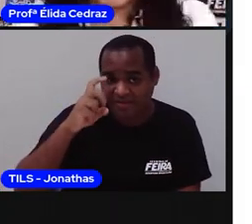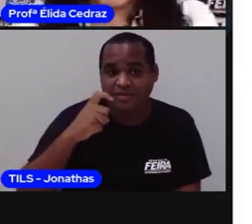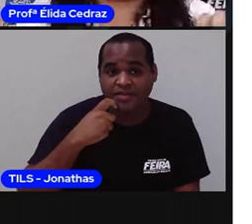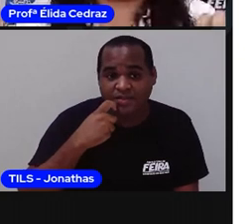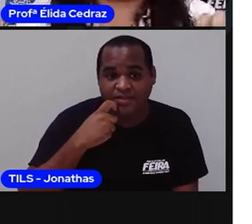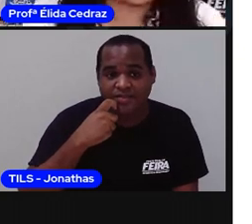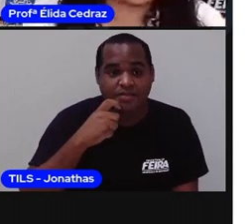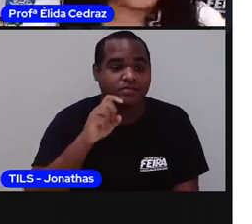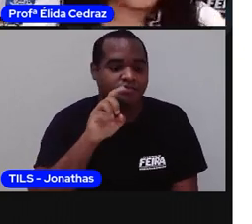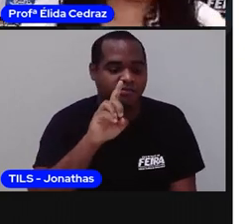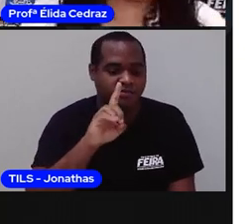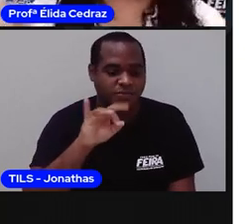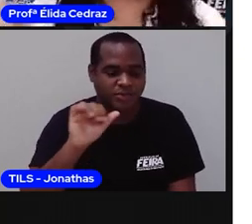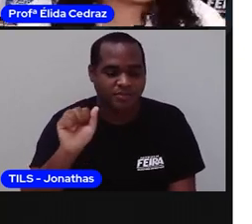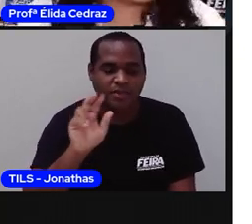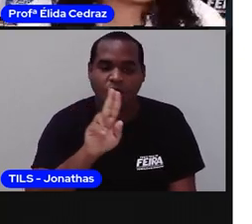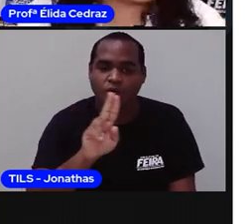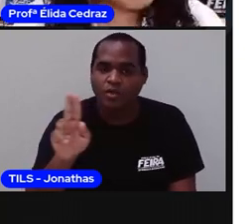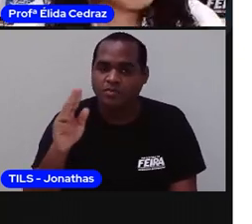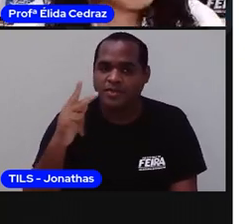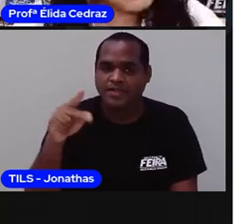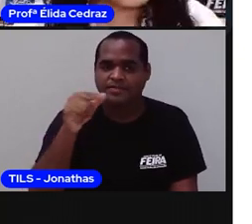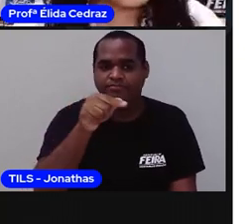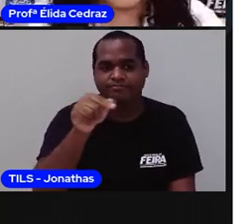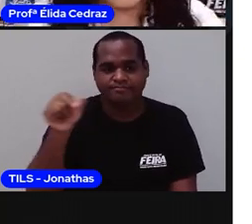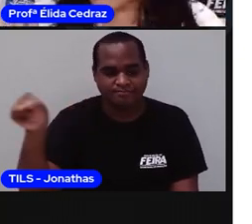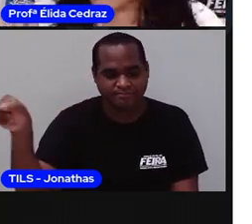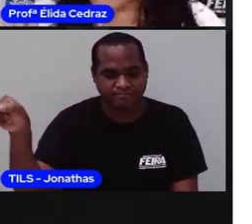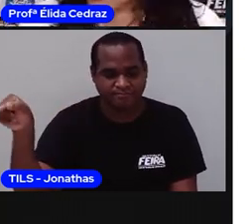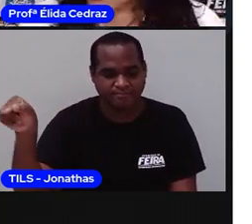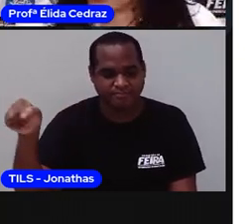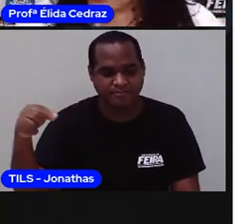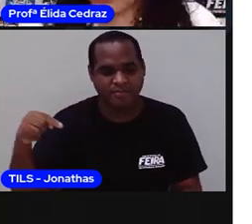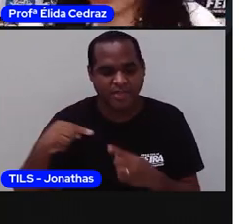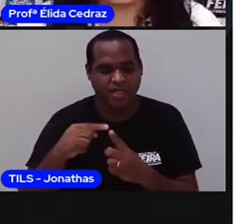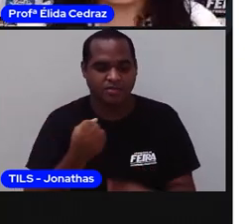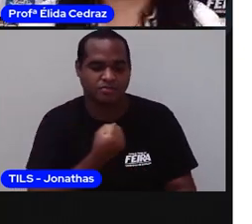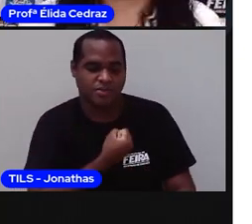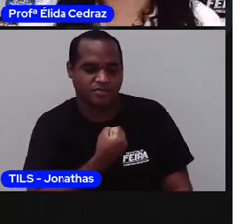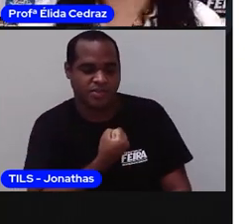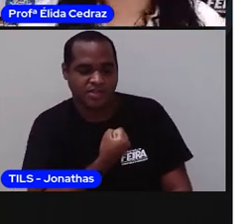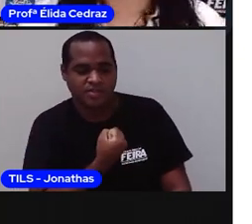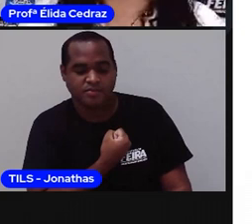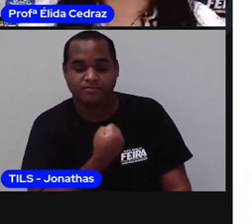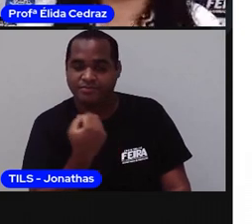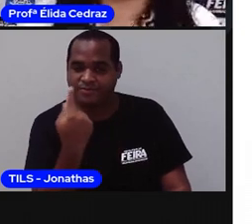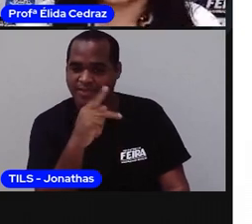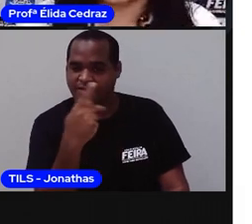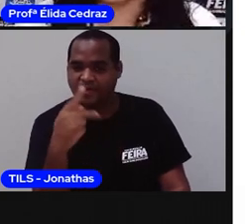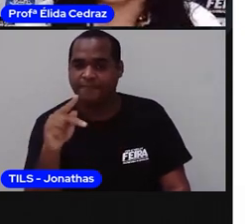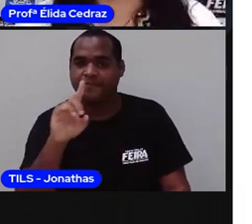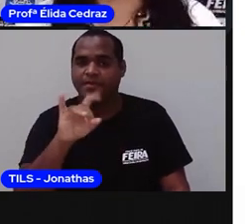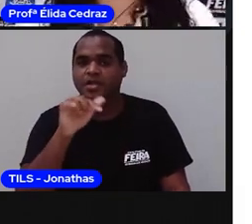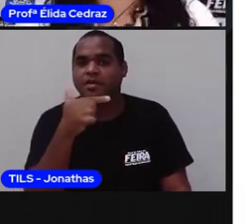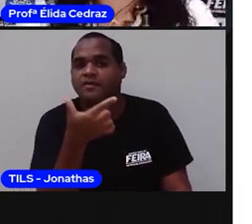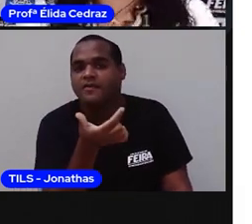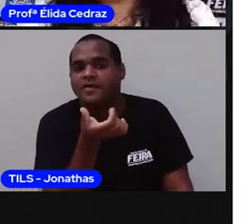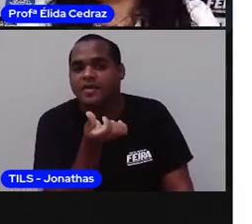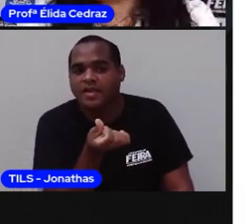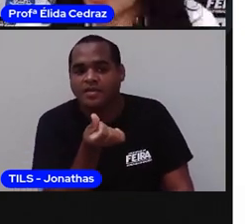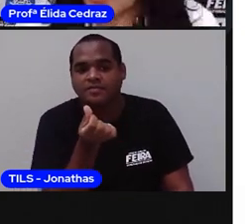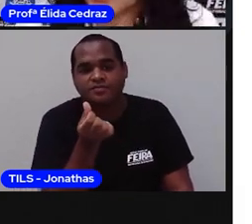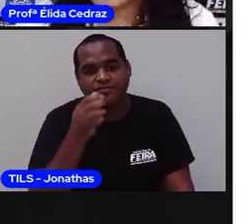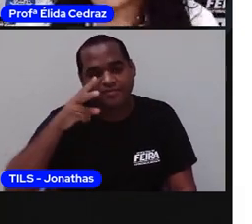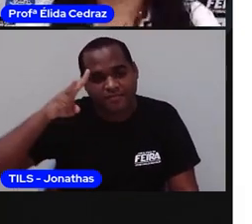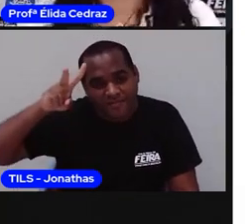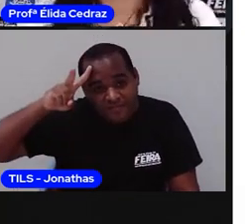Dia é o nome dos dias da semana e data são os números. Então hoje é dia 26, uma segunda